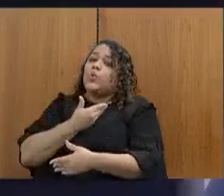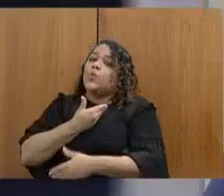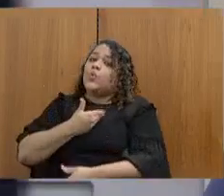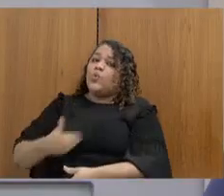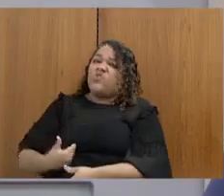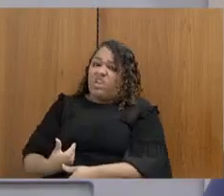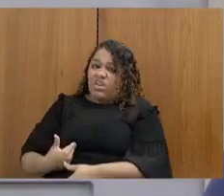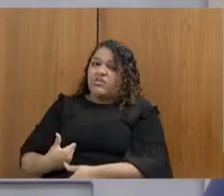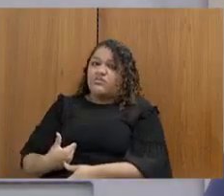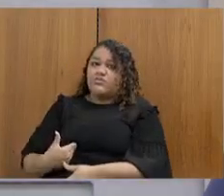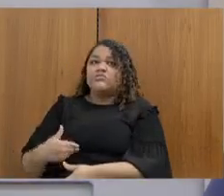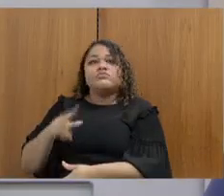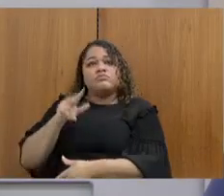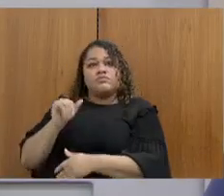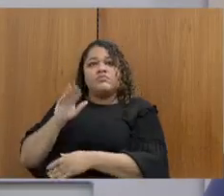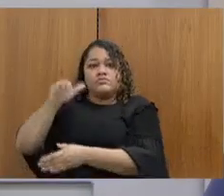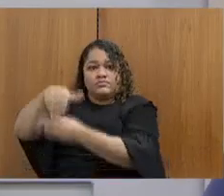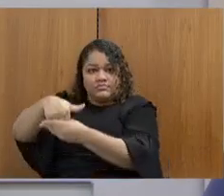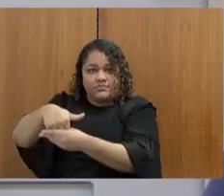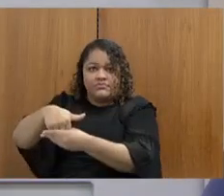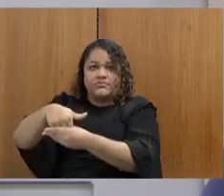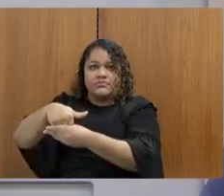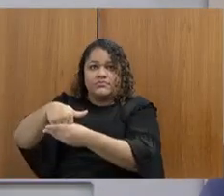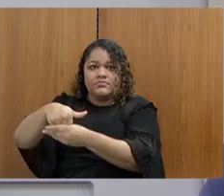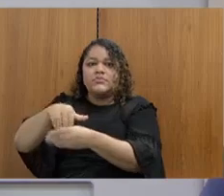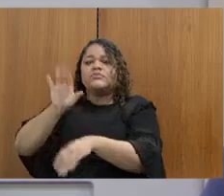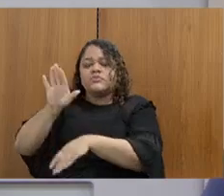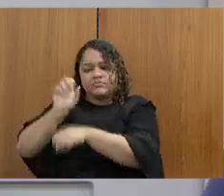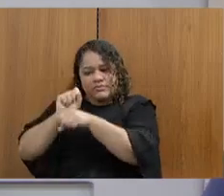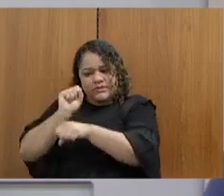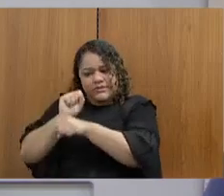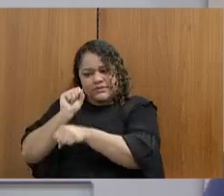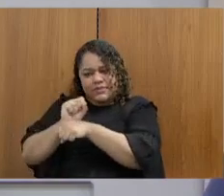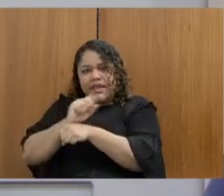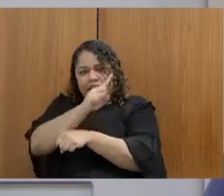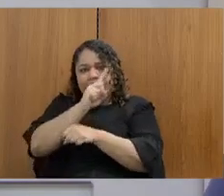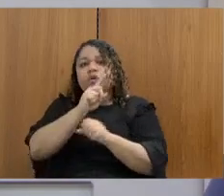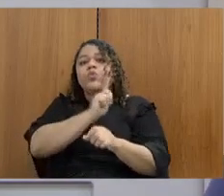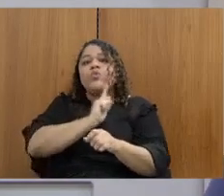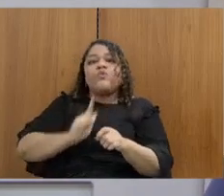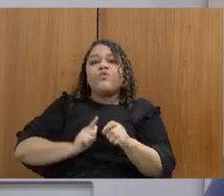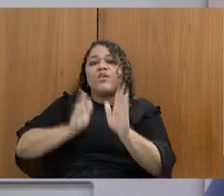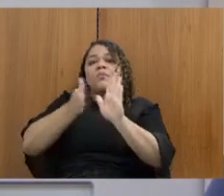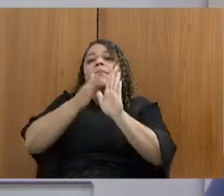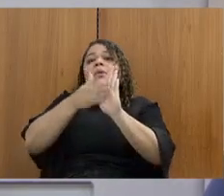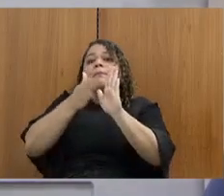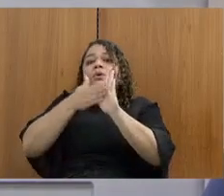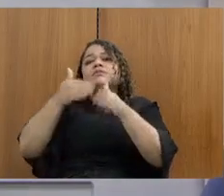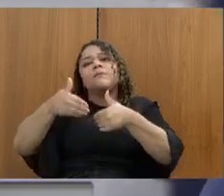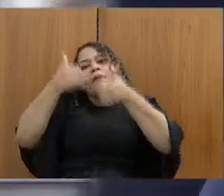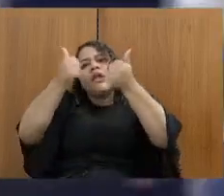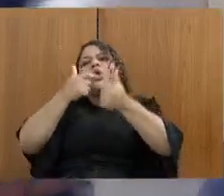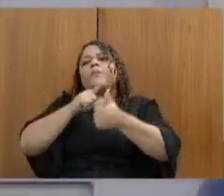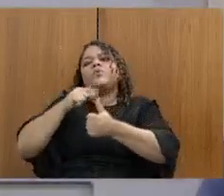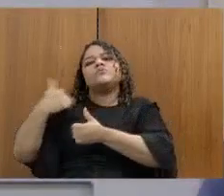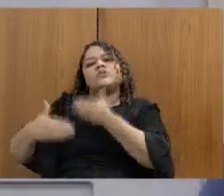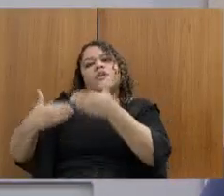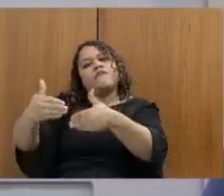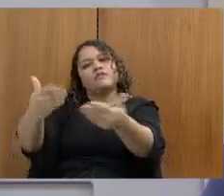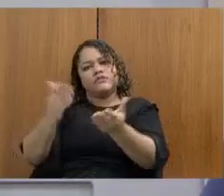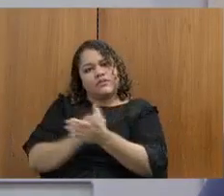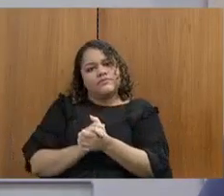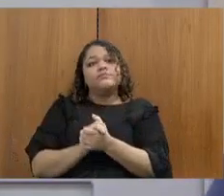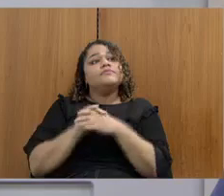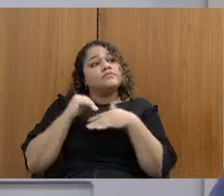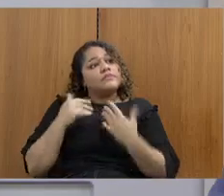votem justamente por esses motivos, até que o governo apresente uma proposta consistente para nós podermos avançarmos. Então, queria trazer isso